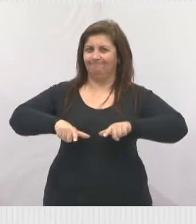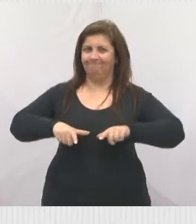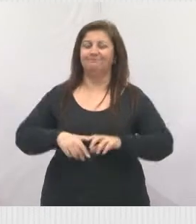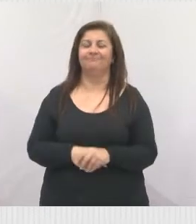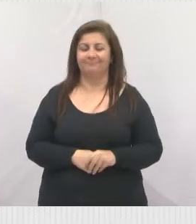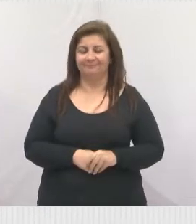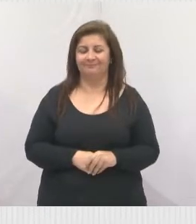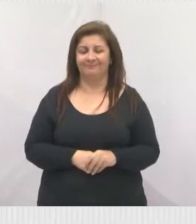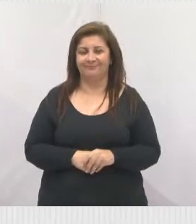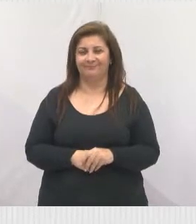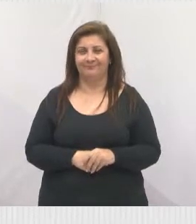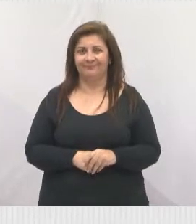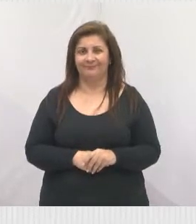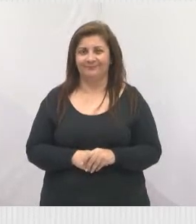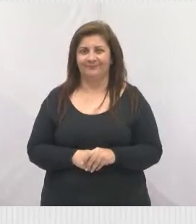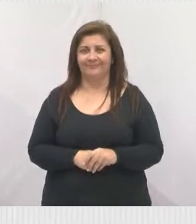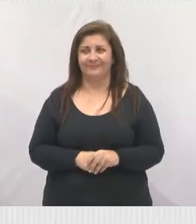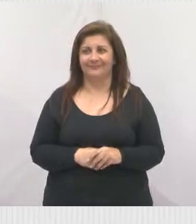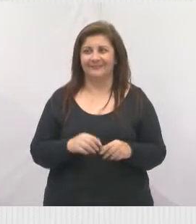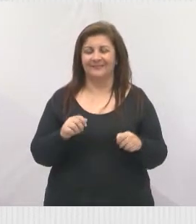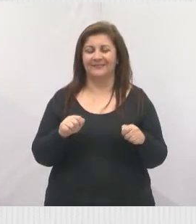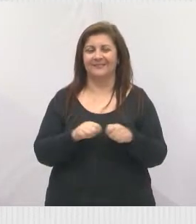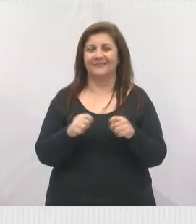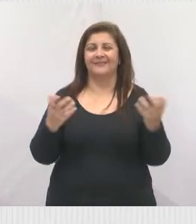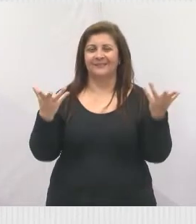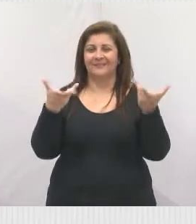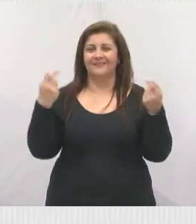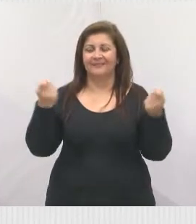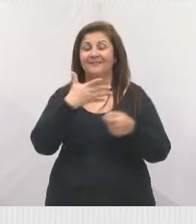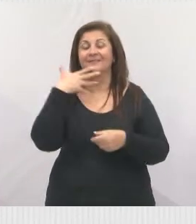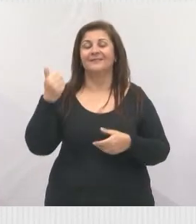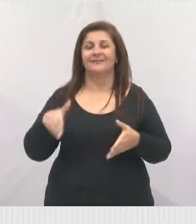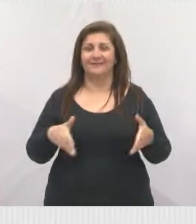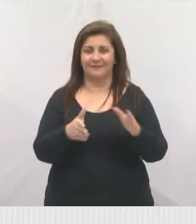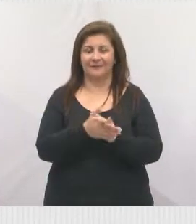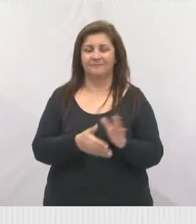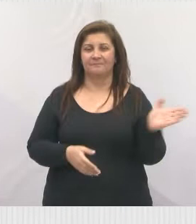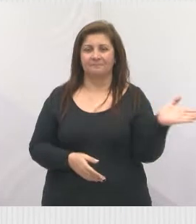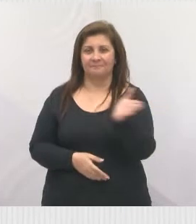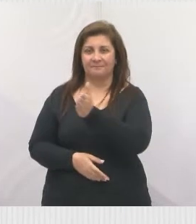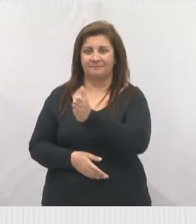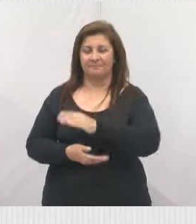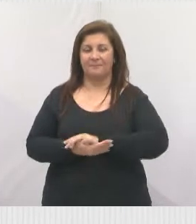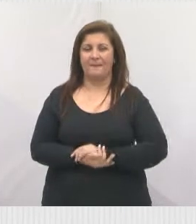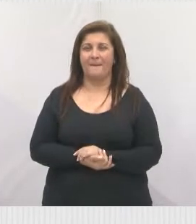naquela região para dar um pouquinho mais de qualidade naquela estrada. Próxima foto, por favor.